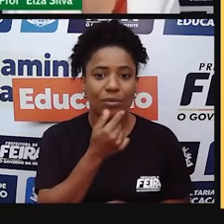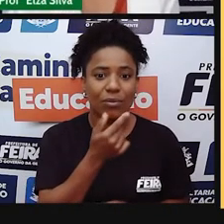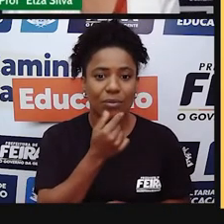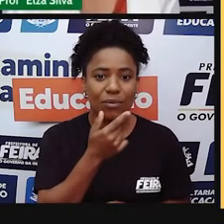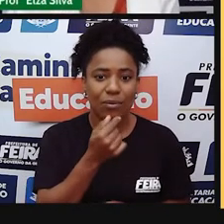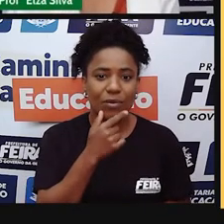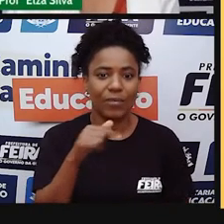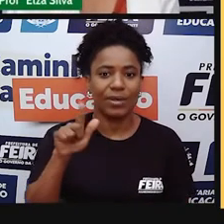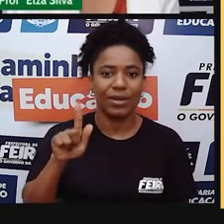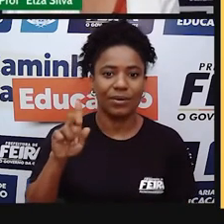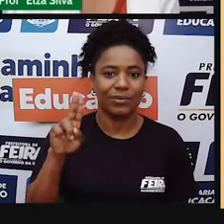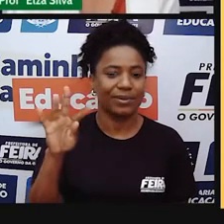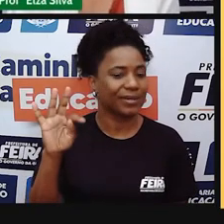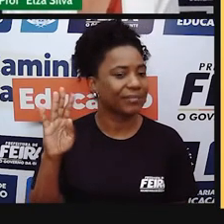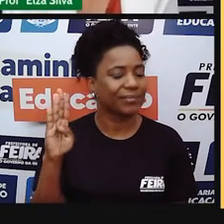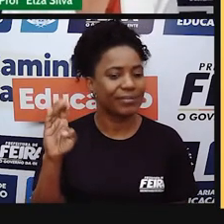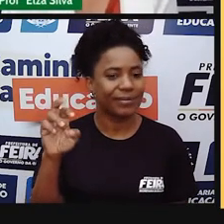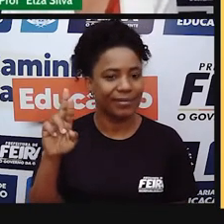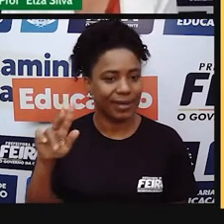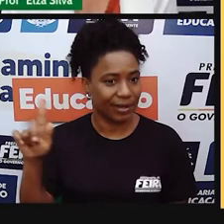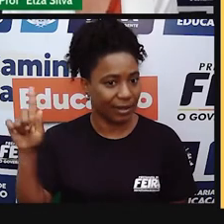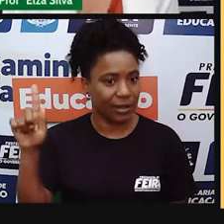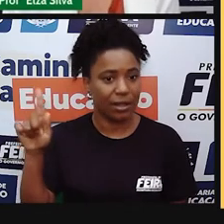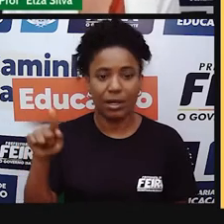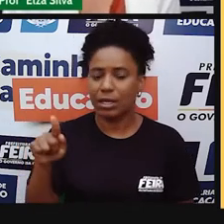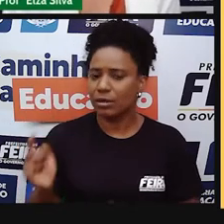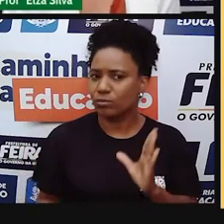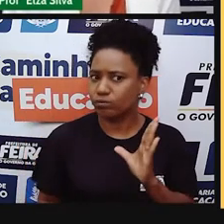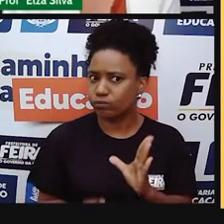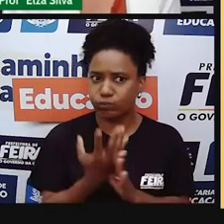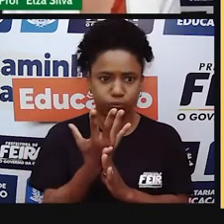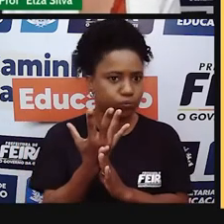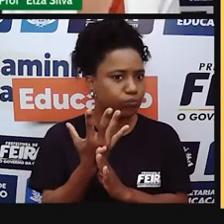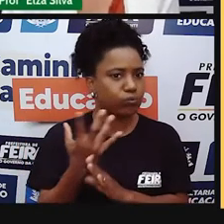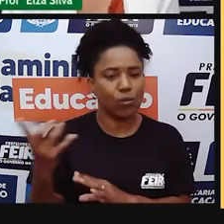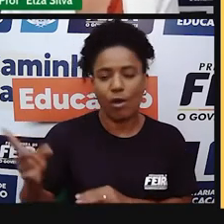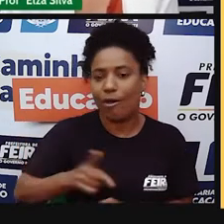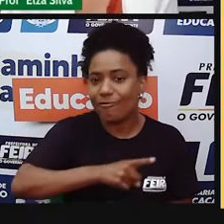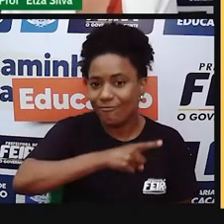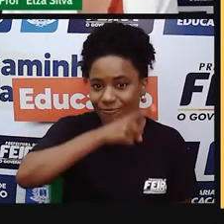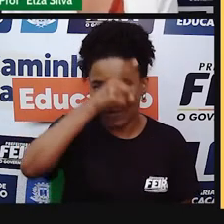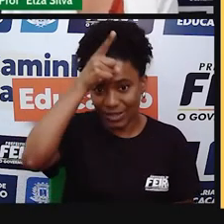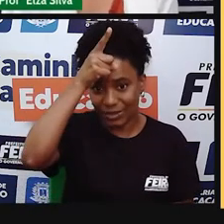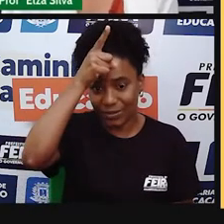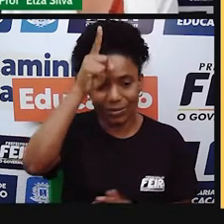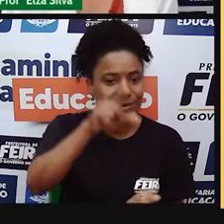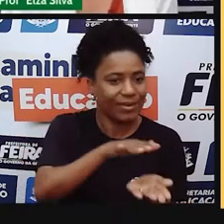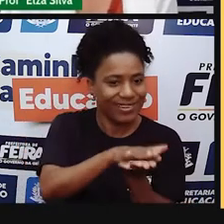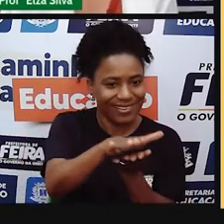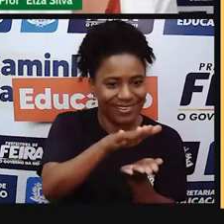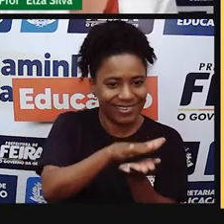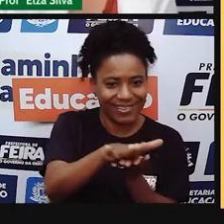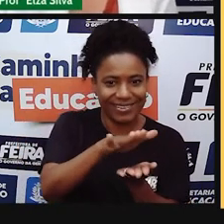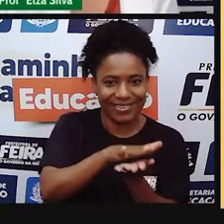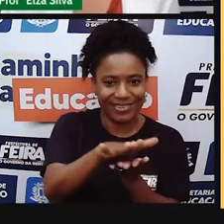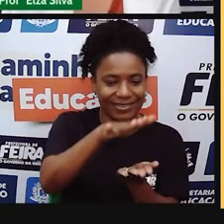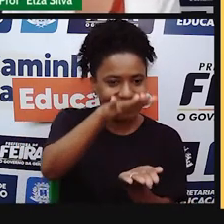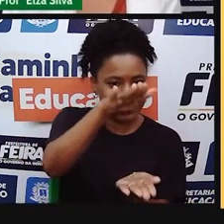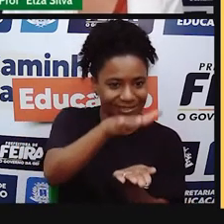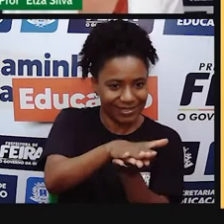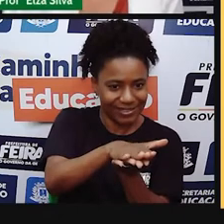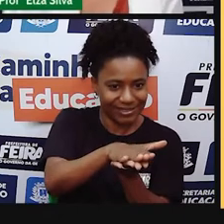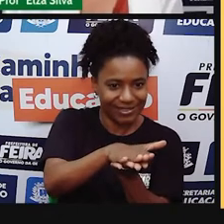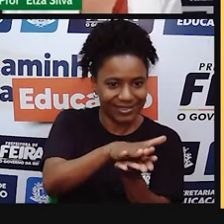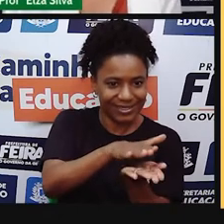Gutenberg. Ele revolucionou porque inventou a print press. ele inventou